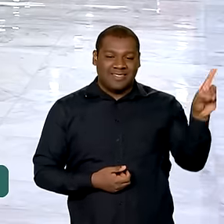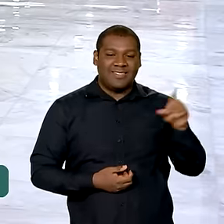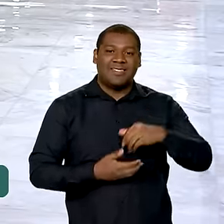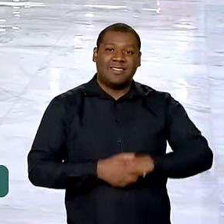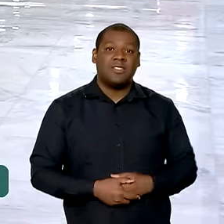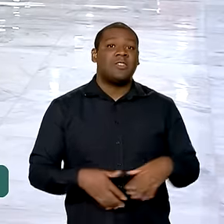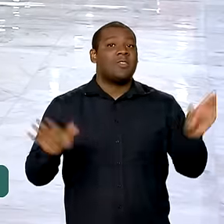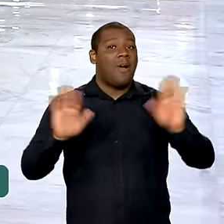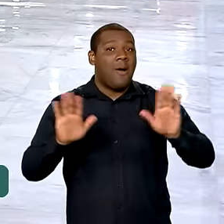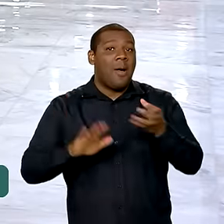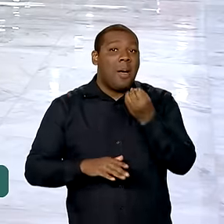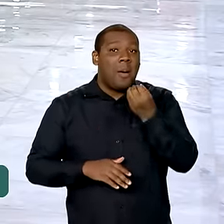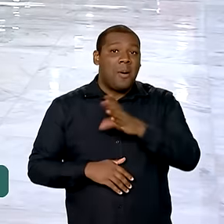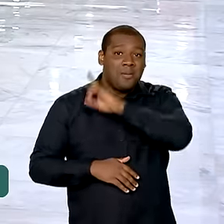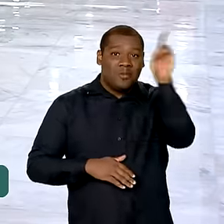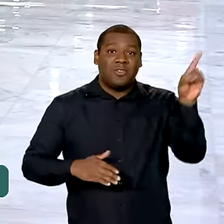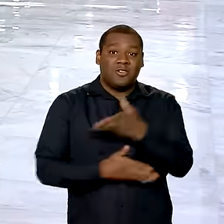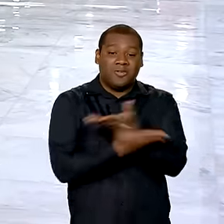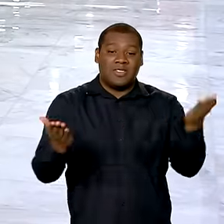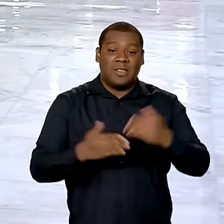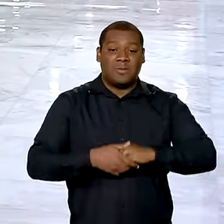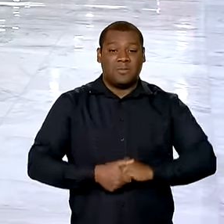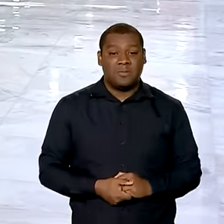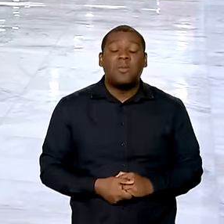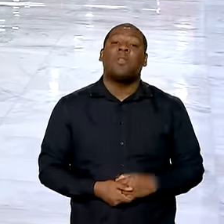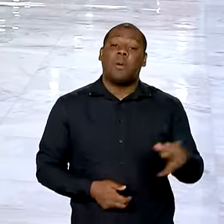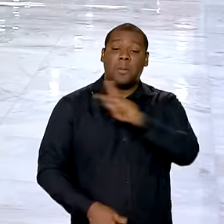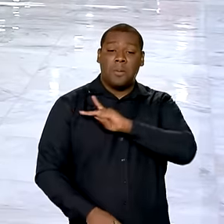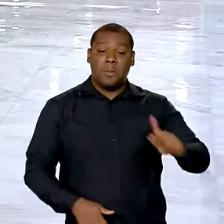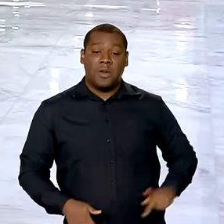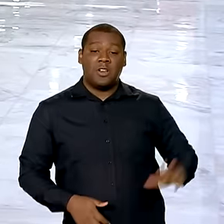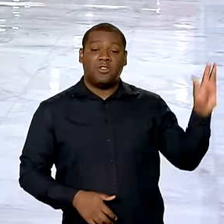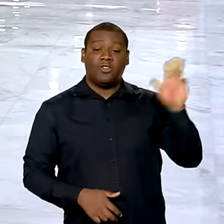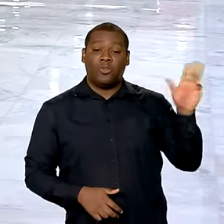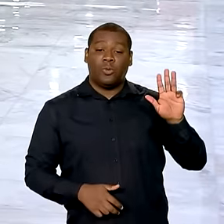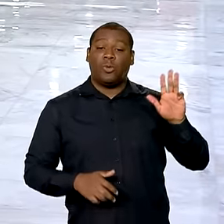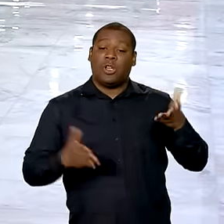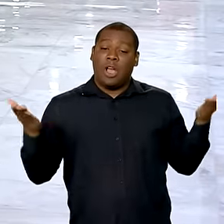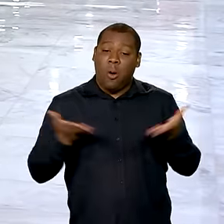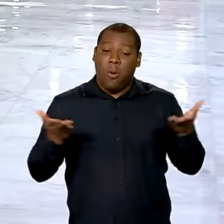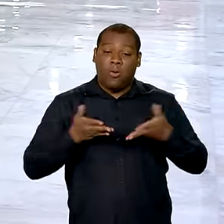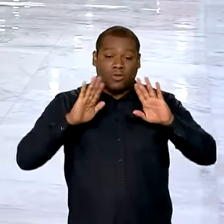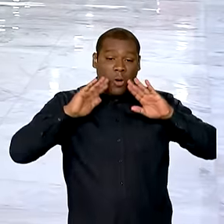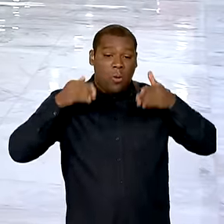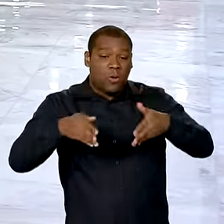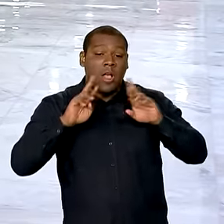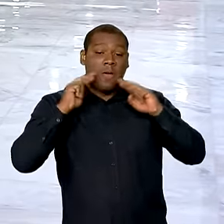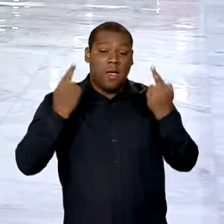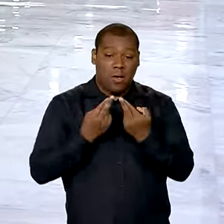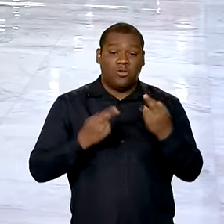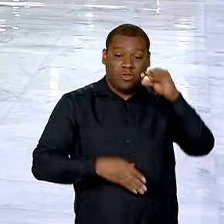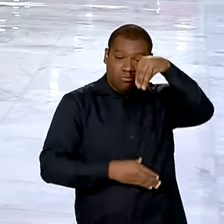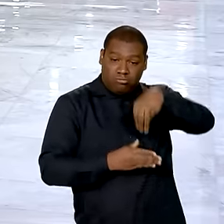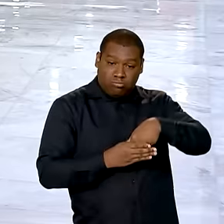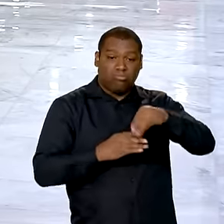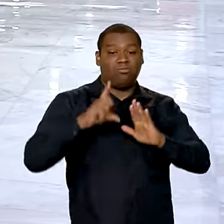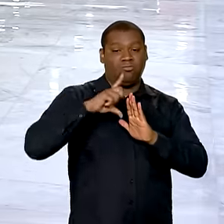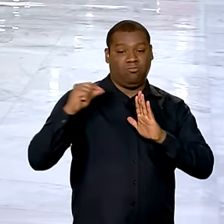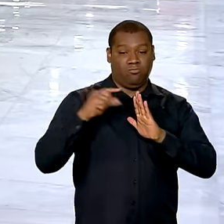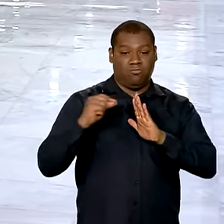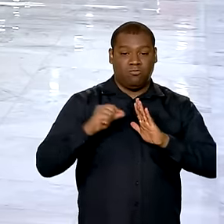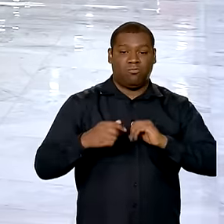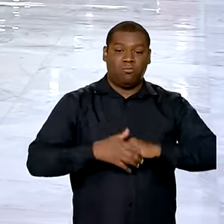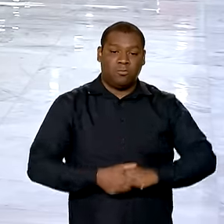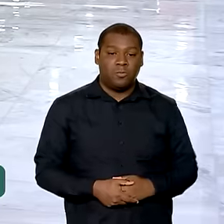Oi, Vanessa. Bom dia para você, bom dia a todos. É isso. O presidente Lula se dedica hoje a reuniões internas aqui no Palácio do